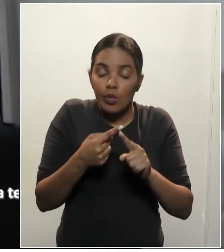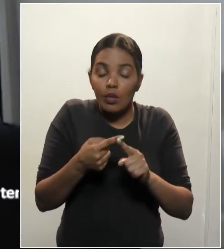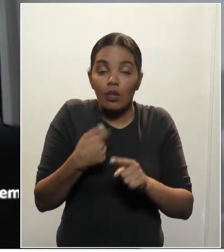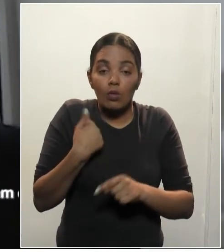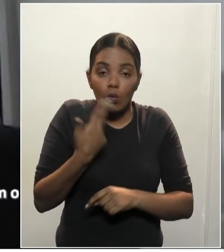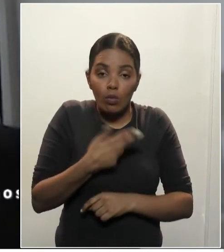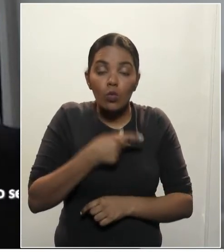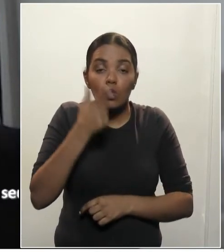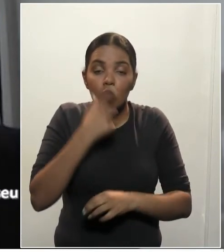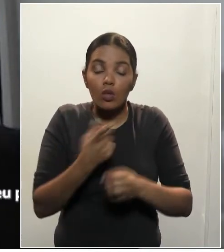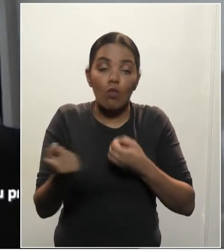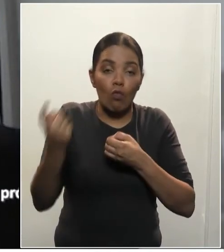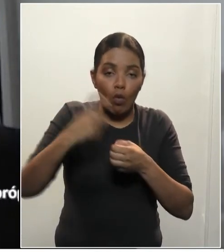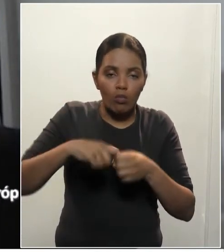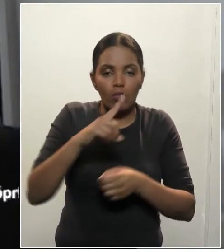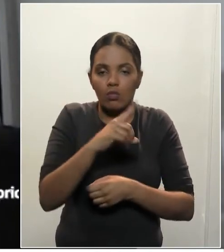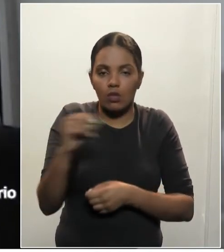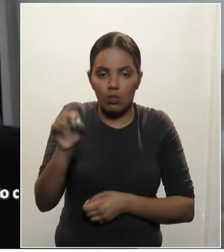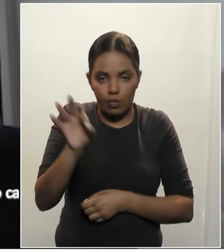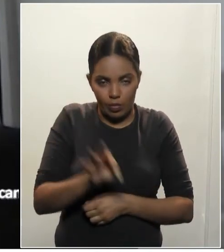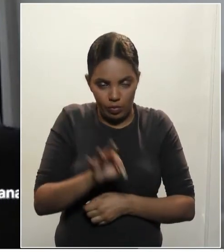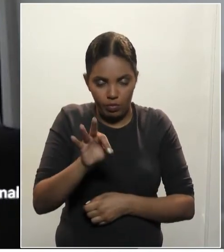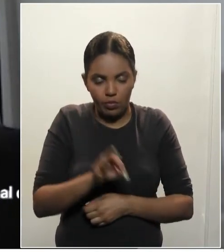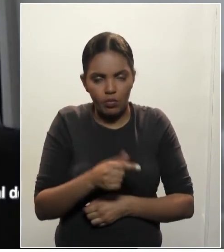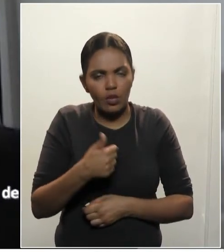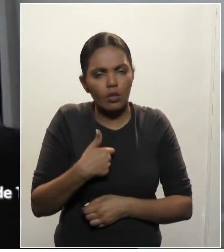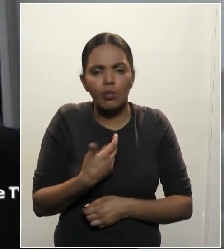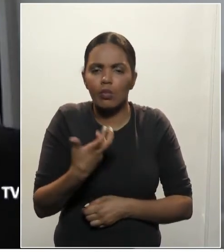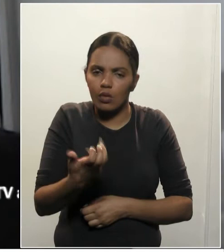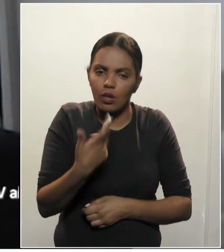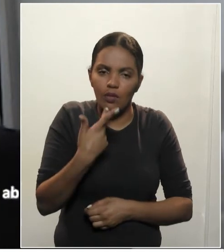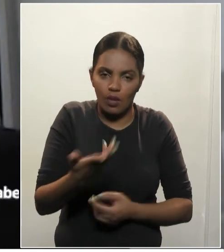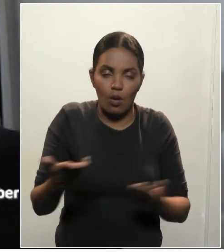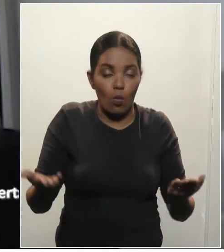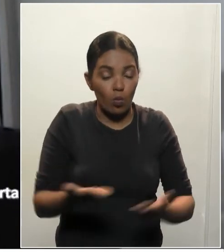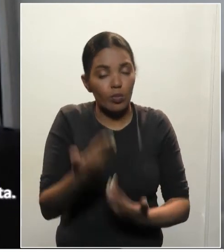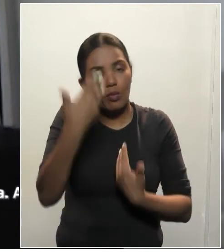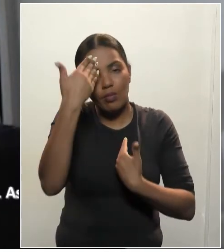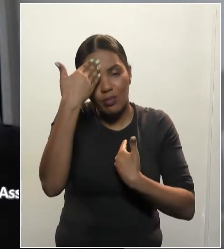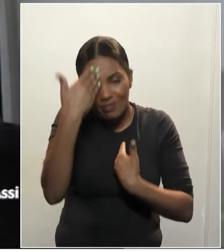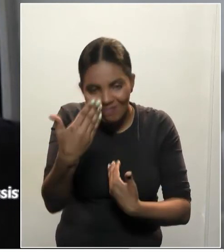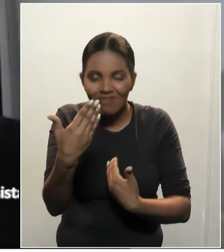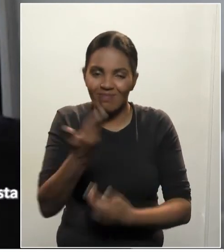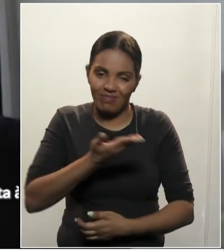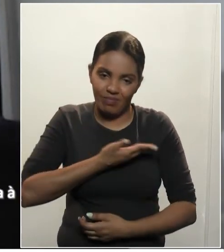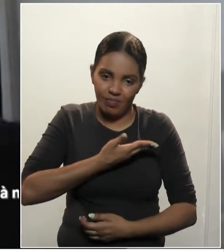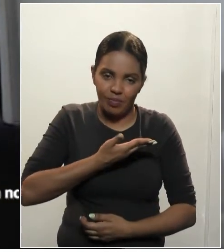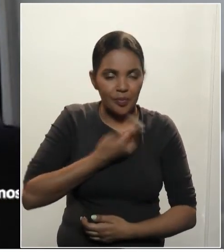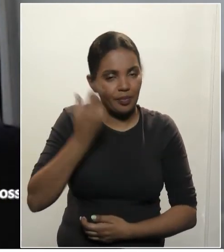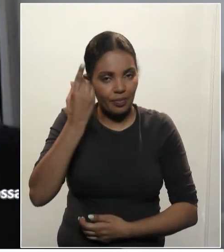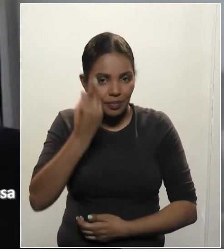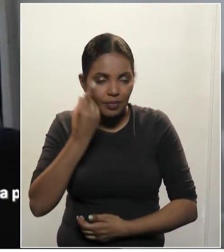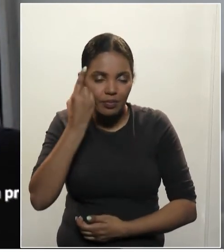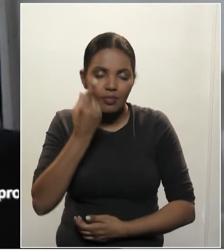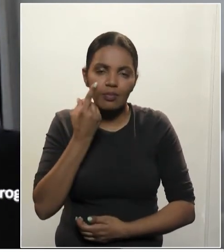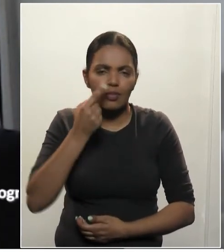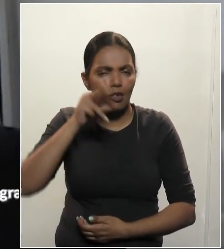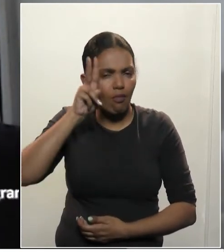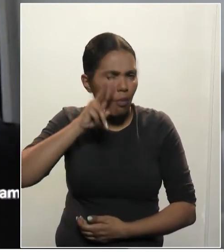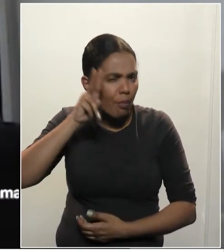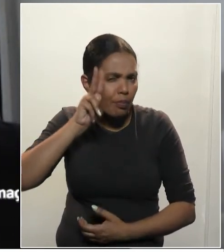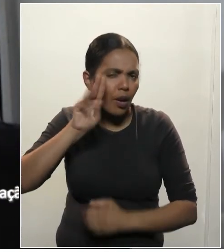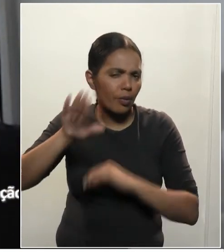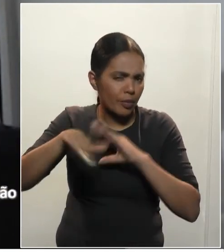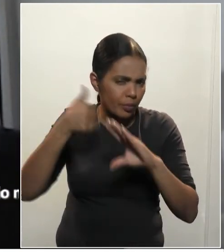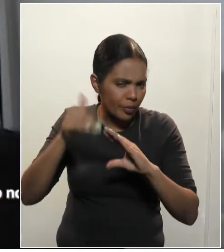me restabelecer totalmente. Então, é isso que eu gostaria de dizer hoje. Agradecer, agradecer aos amigos deputados aí que lembraram, que